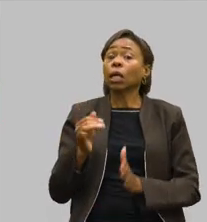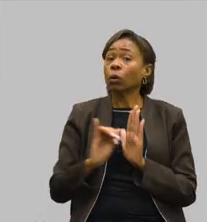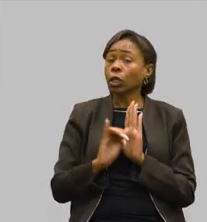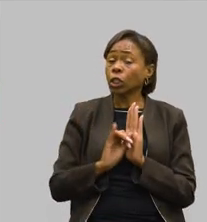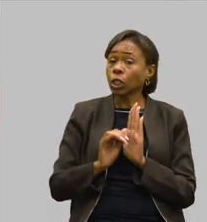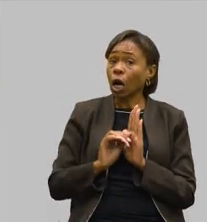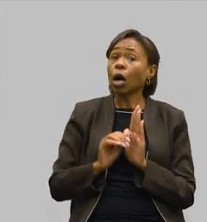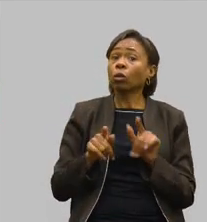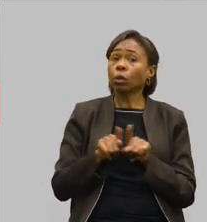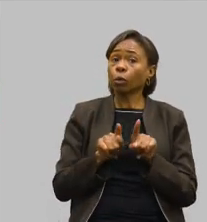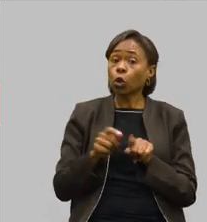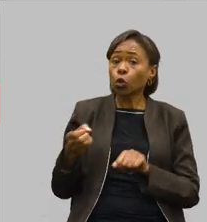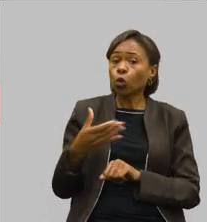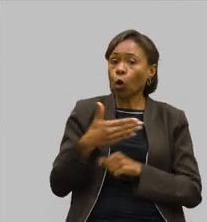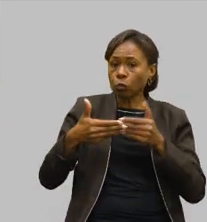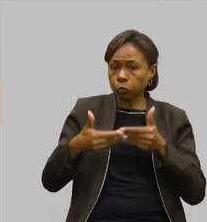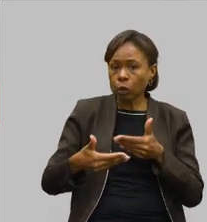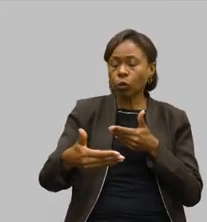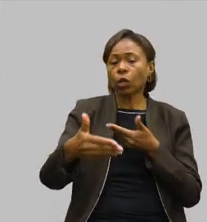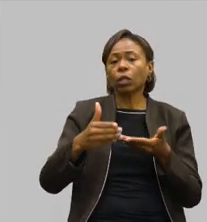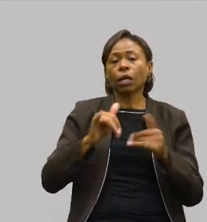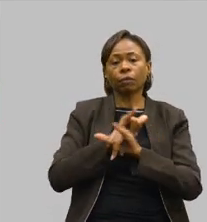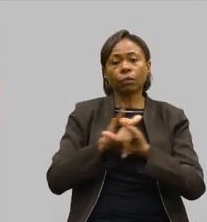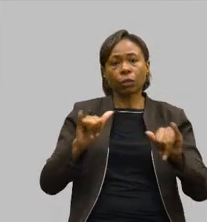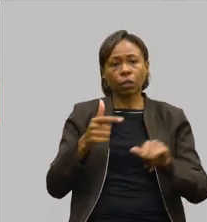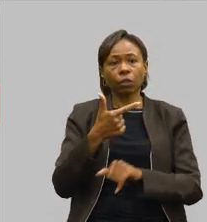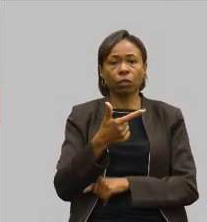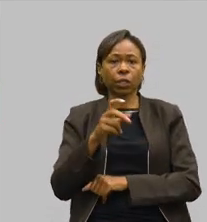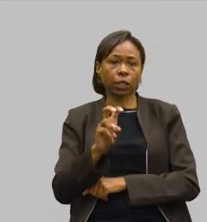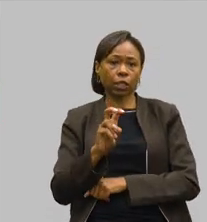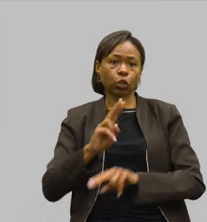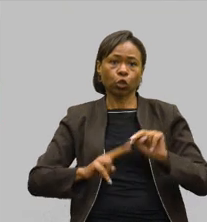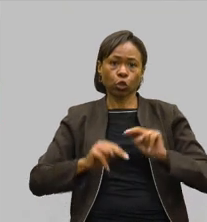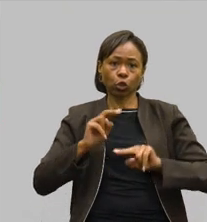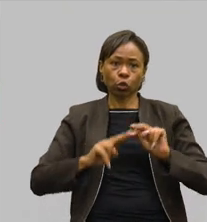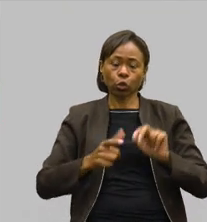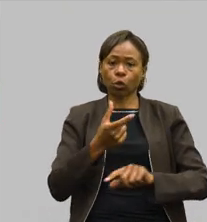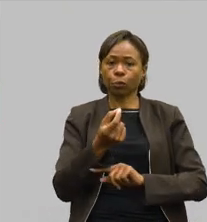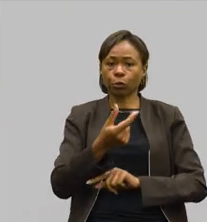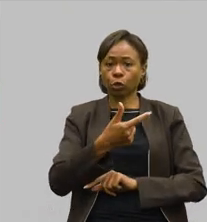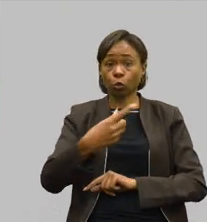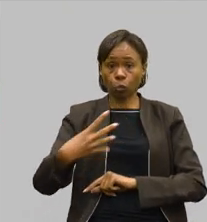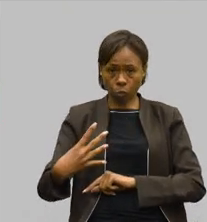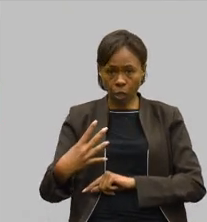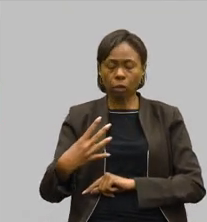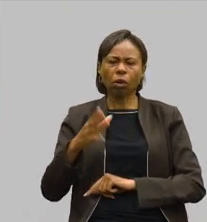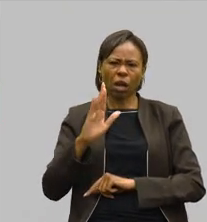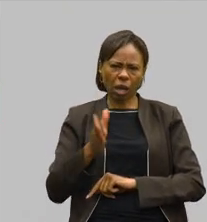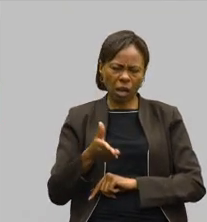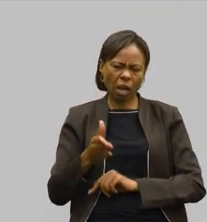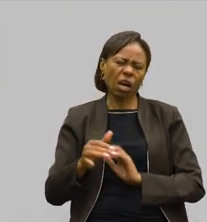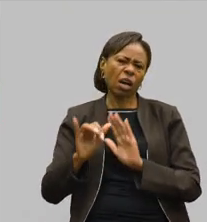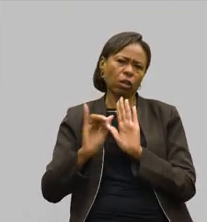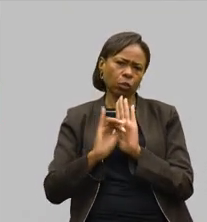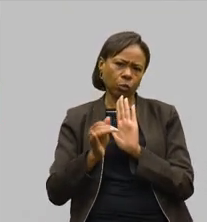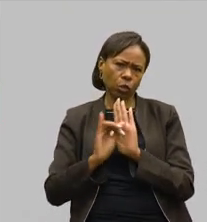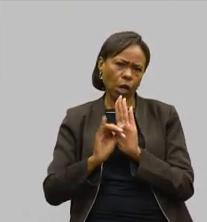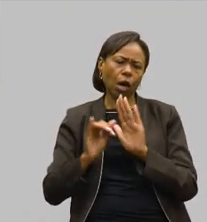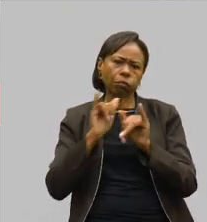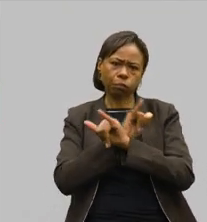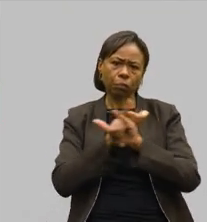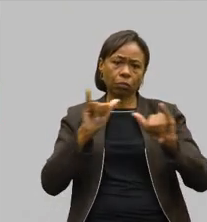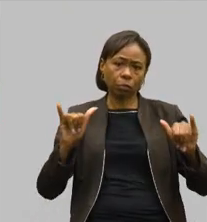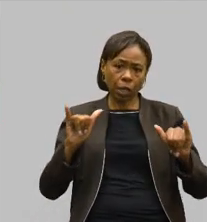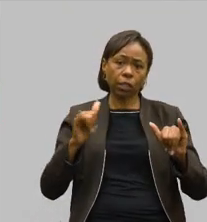novo edital publicado agora, no dia 25 de junho de 2024, já é um edital publicado já na minha